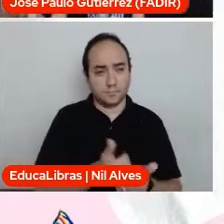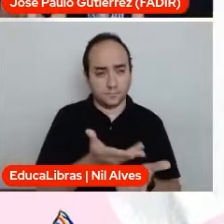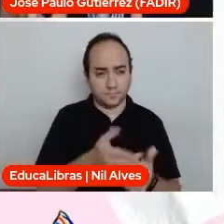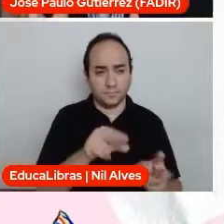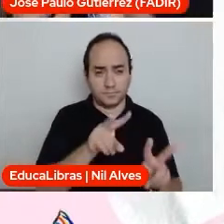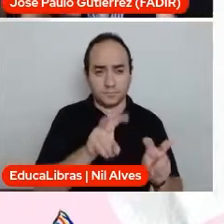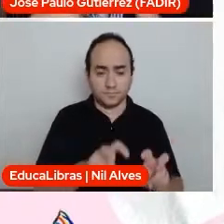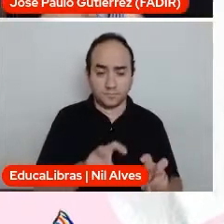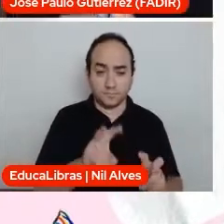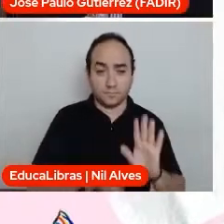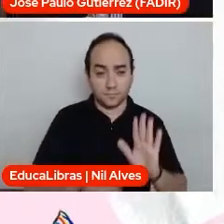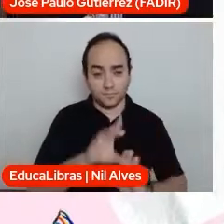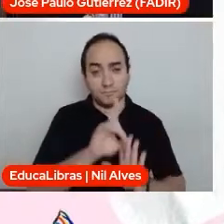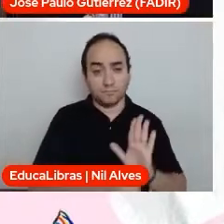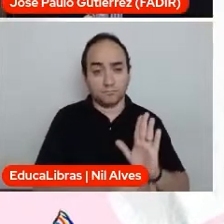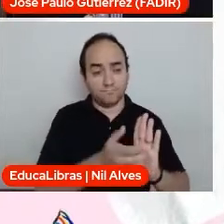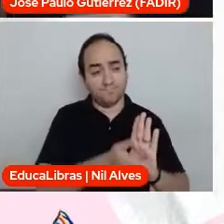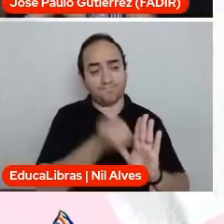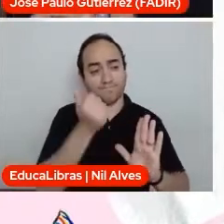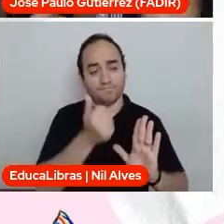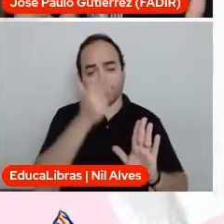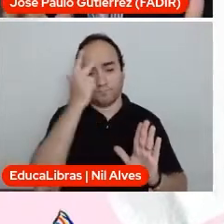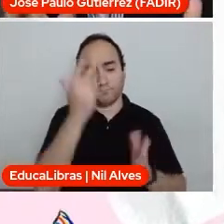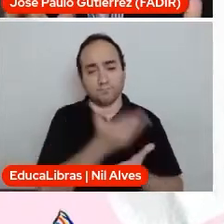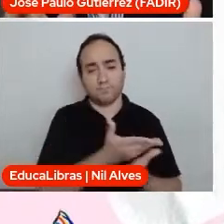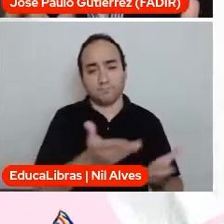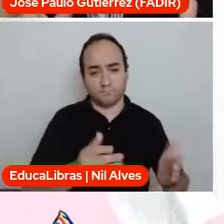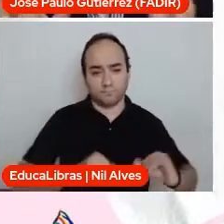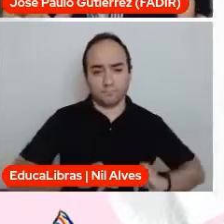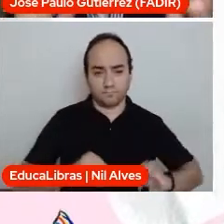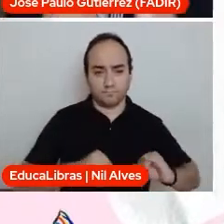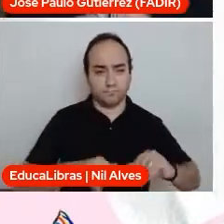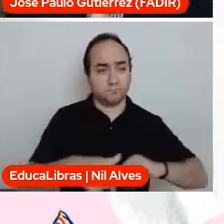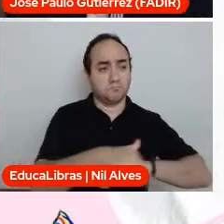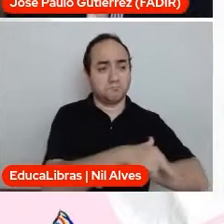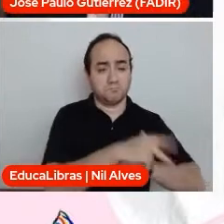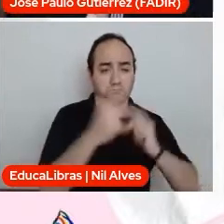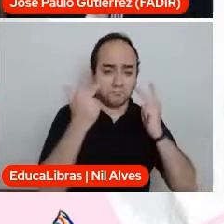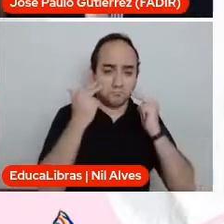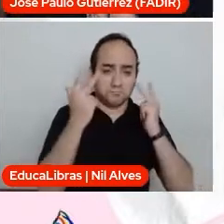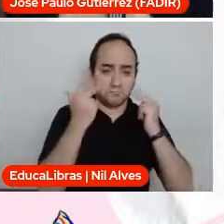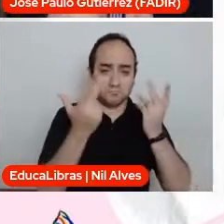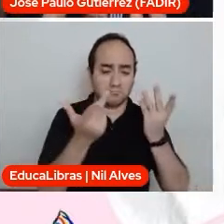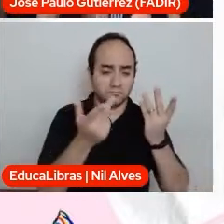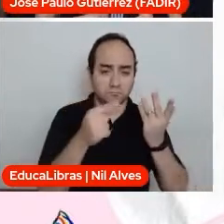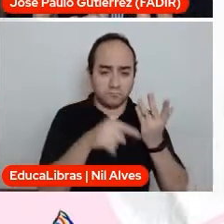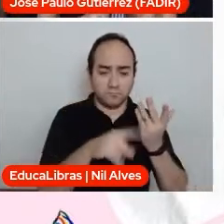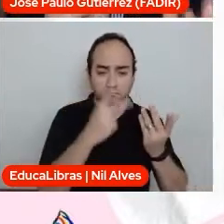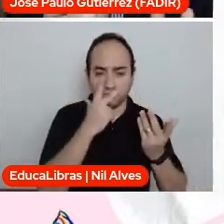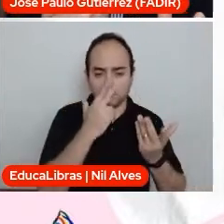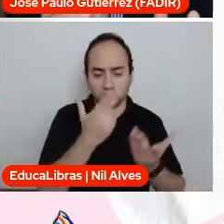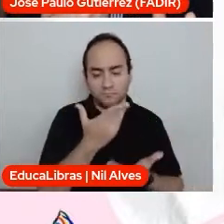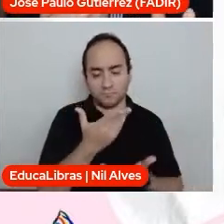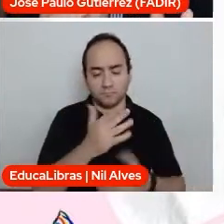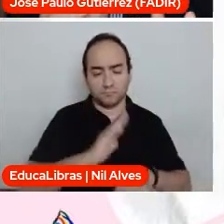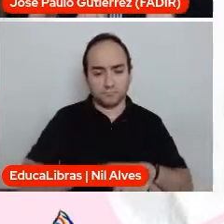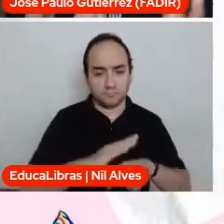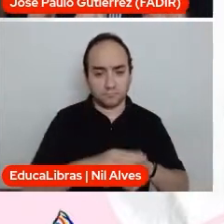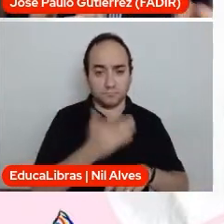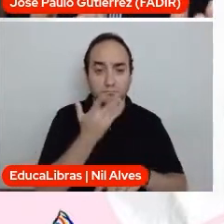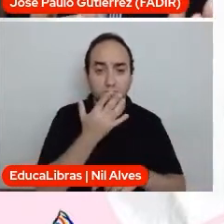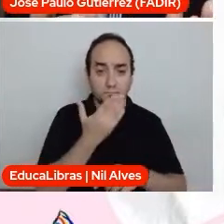direitos de pessoas aí que estão transitando na rua e que muitas vezes têm aí, pela sua situação de cor,